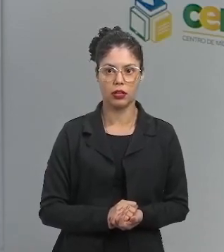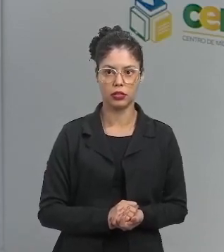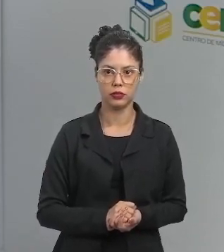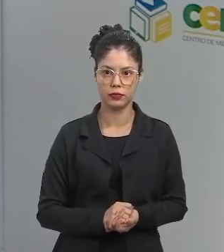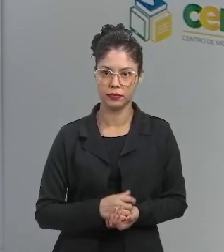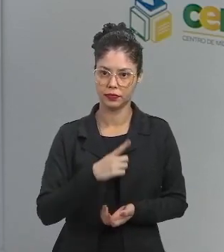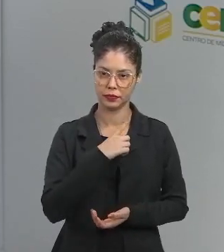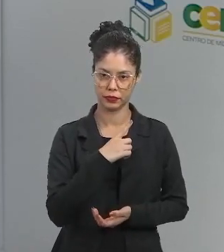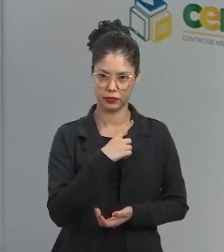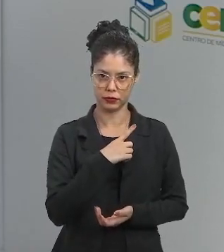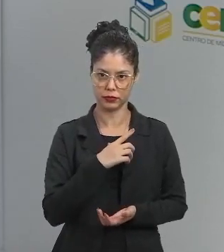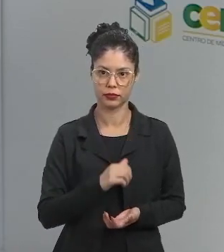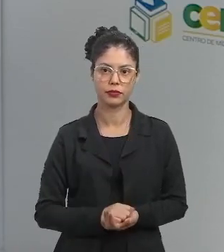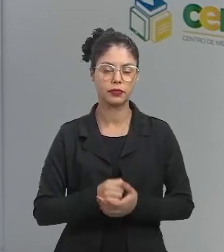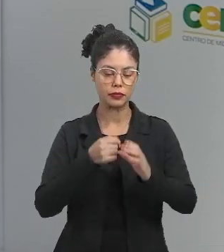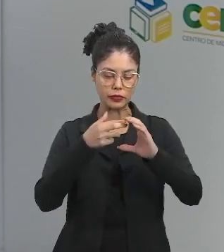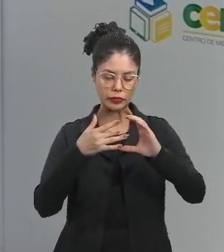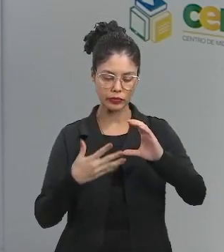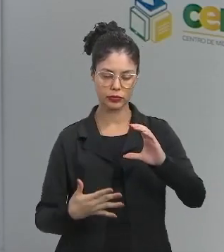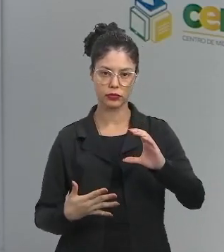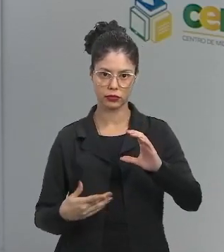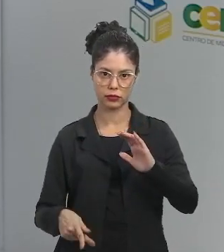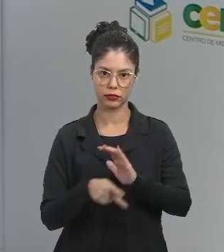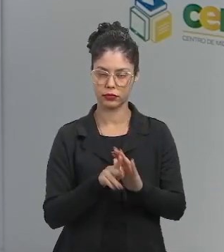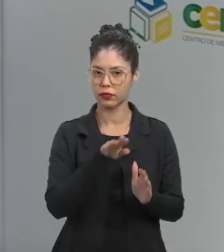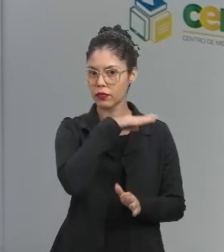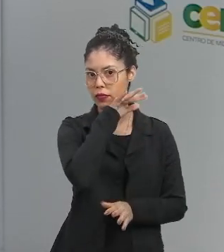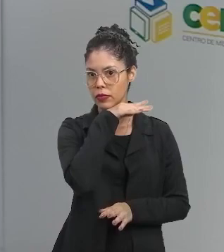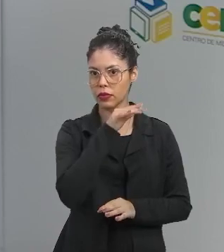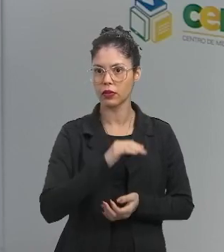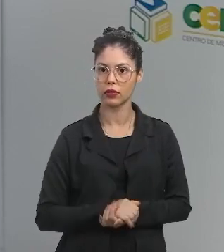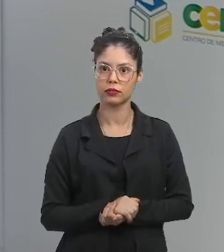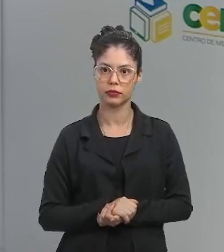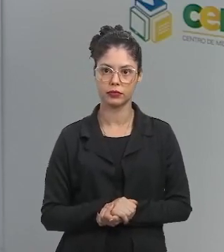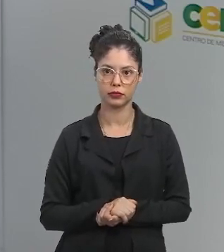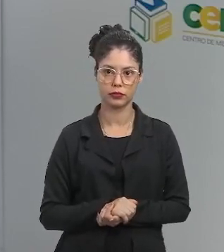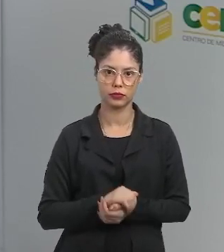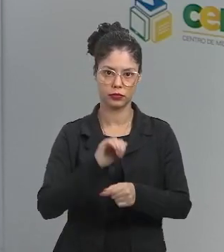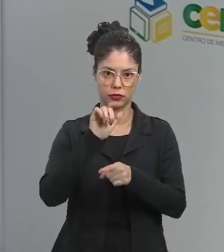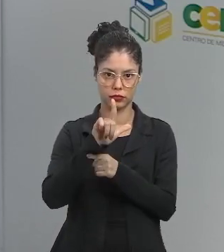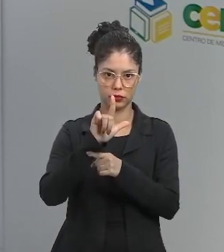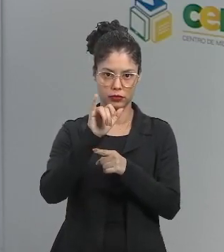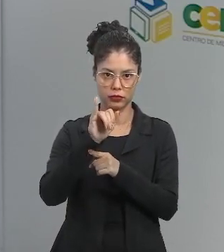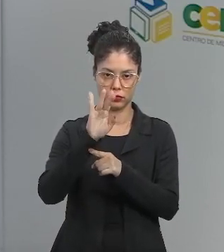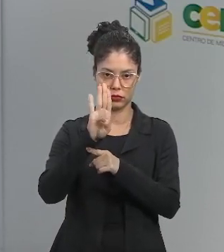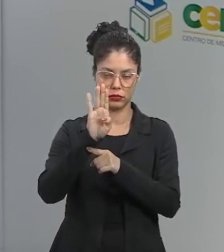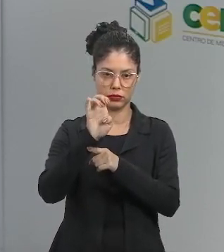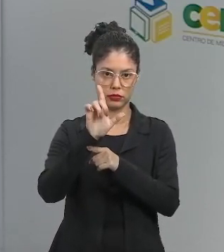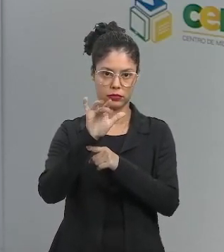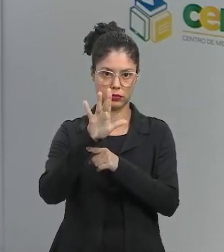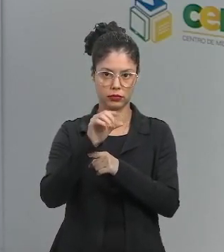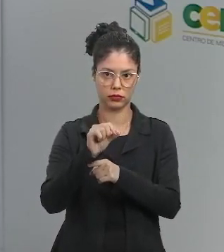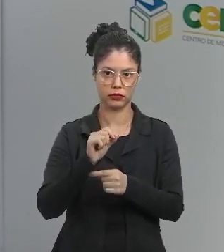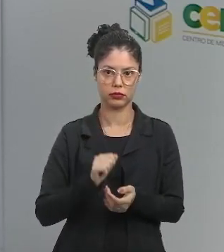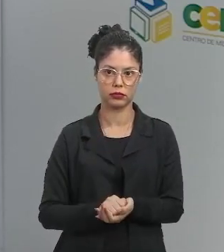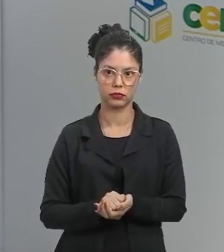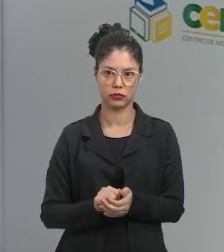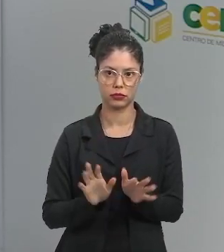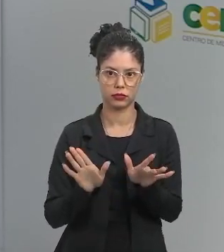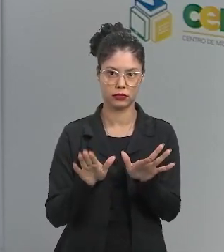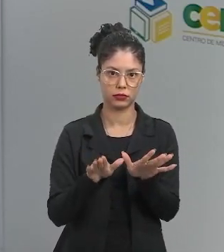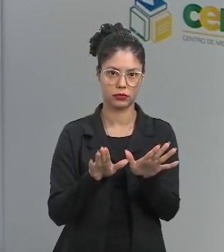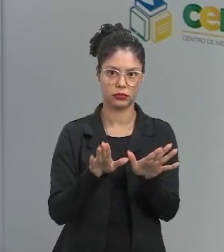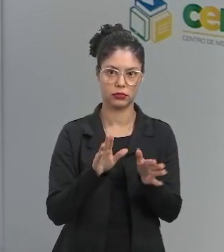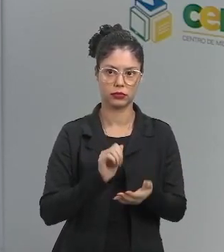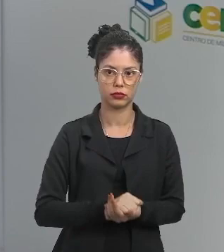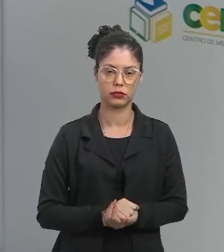Existe uma espécie de animal que a gente chama de libélula. Aqui na nossa região a chama até de